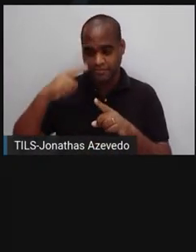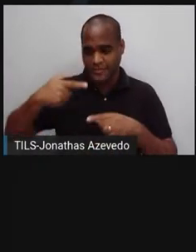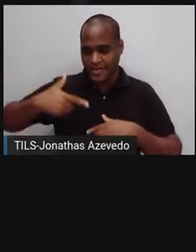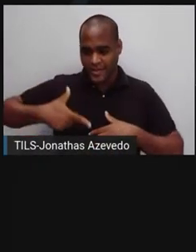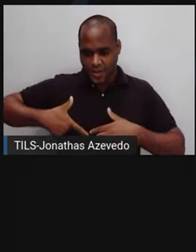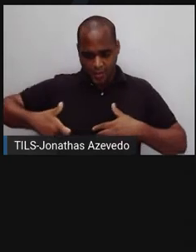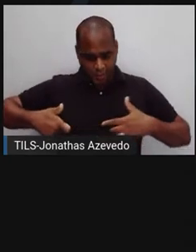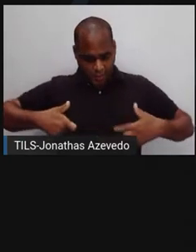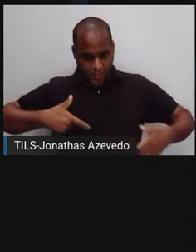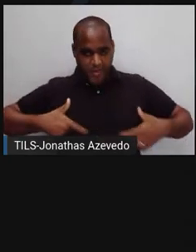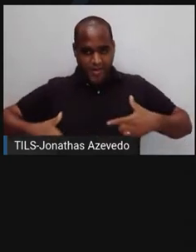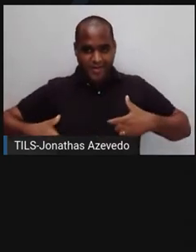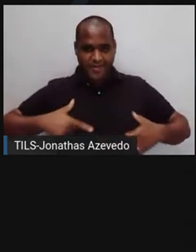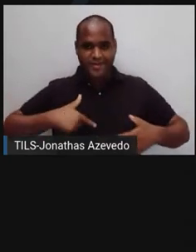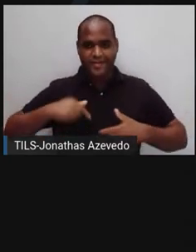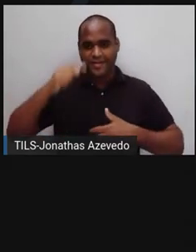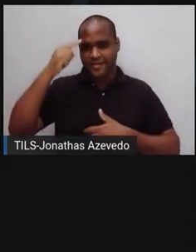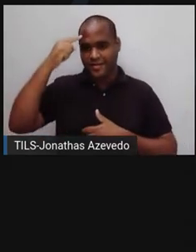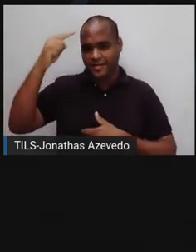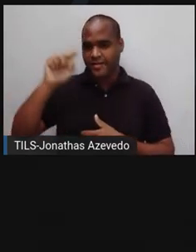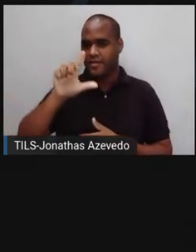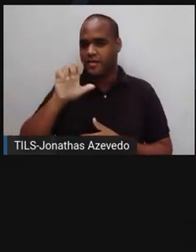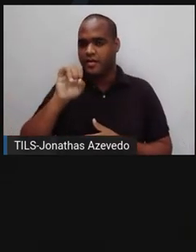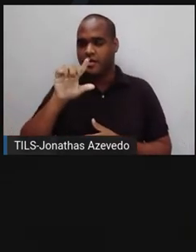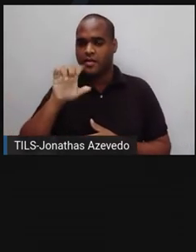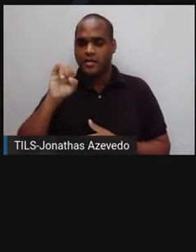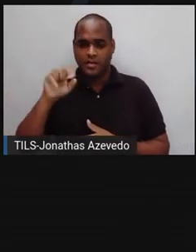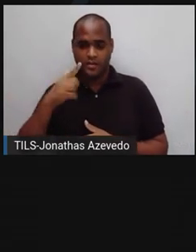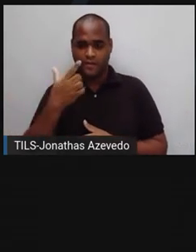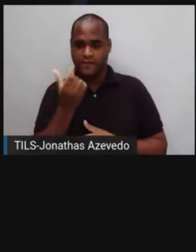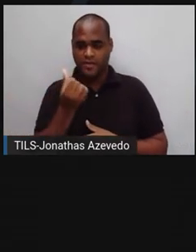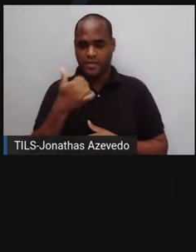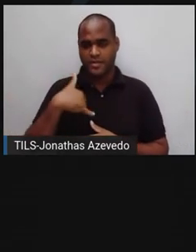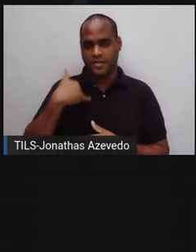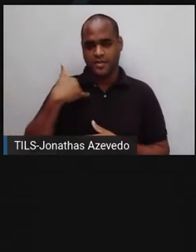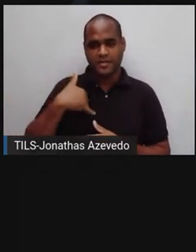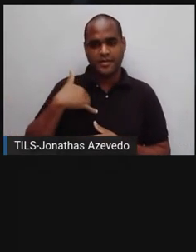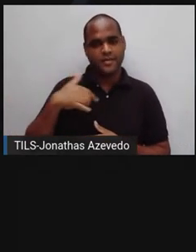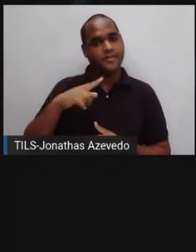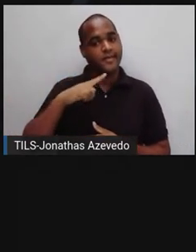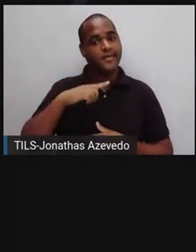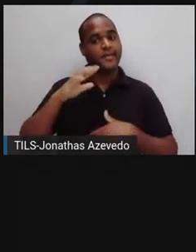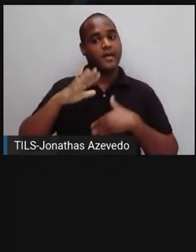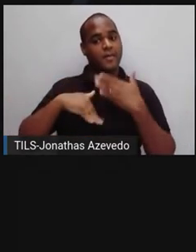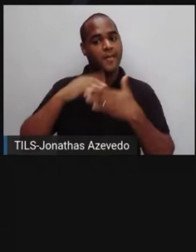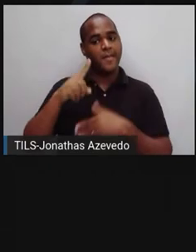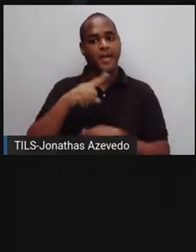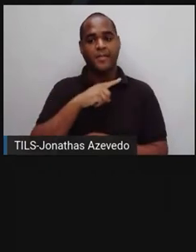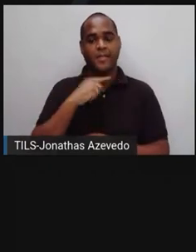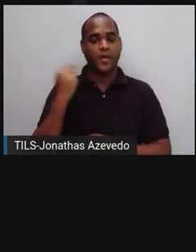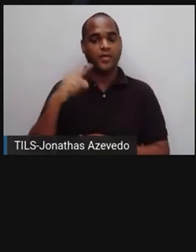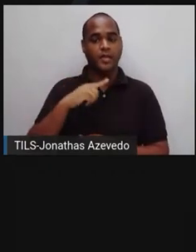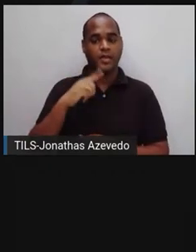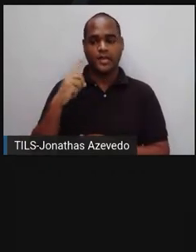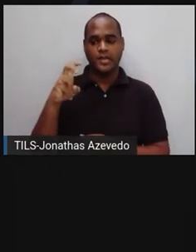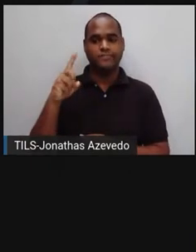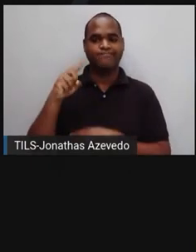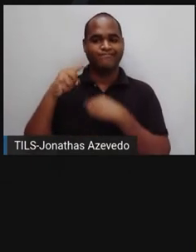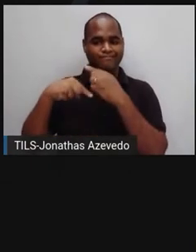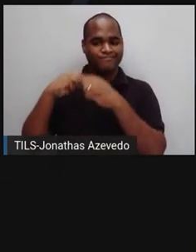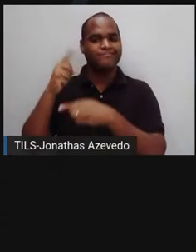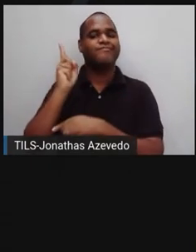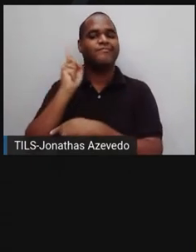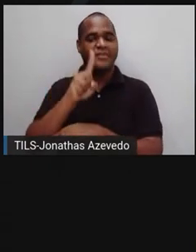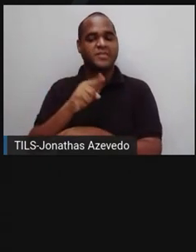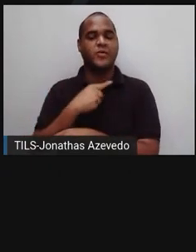feita pela influenciadora digital Liliane Amorim, de 26 anos, resultou na morte dela 15 dias depois. Uma